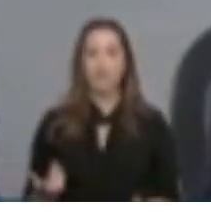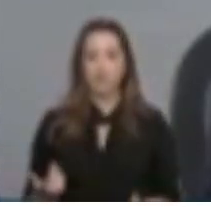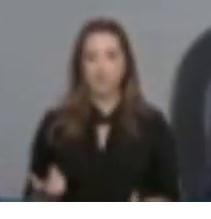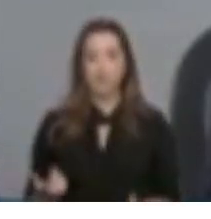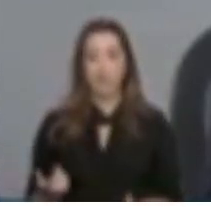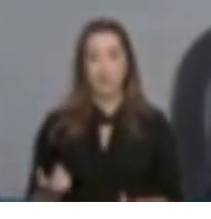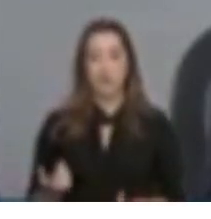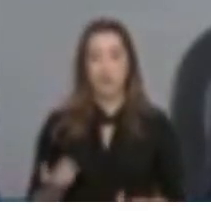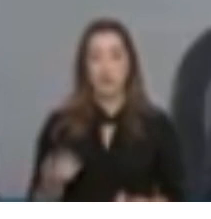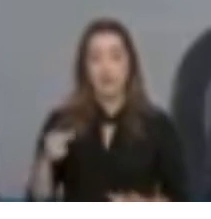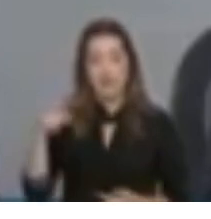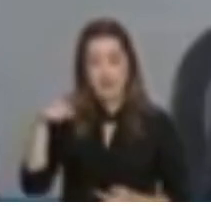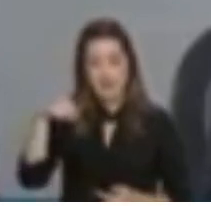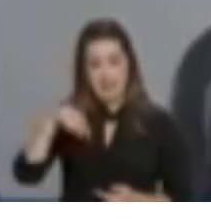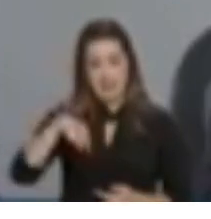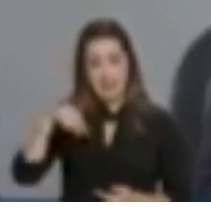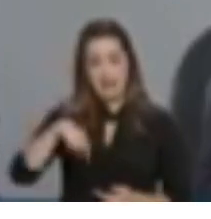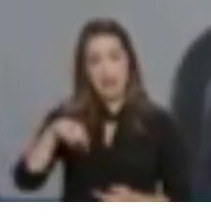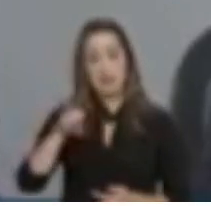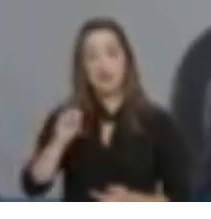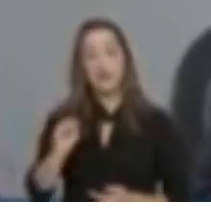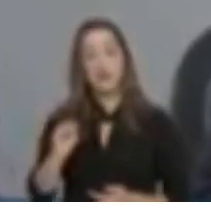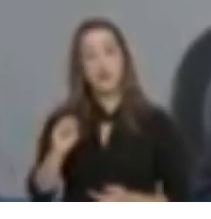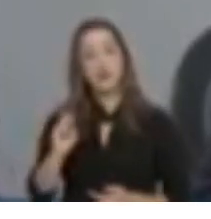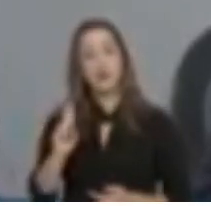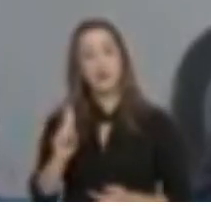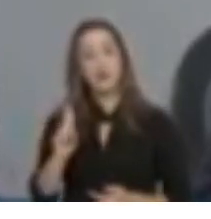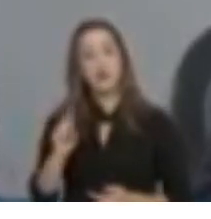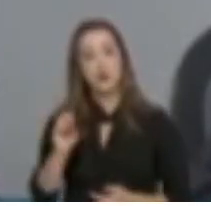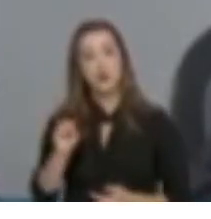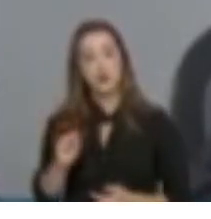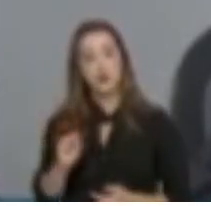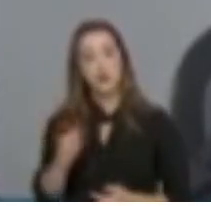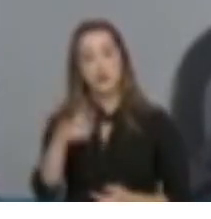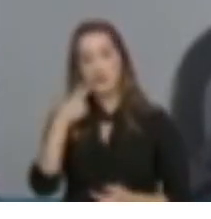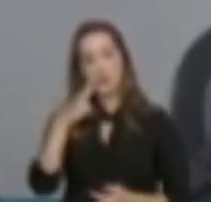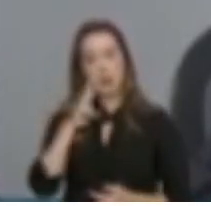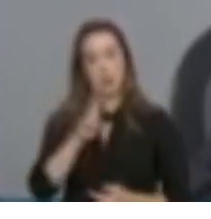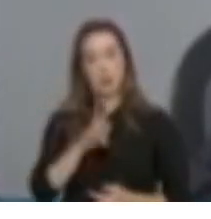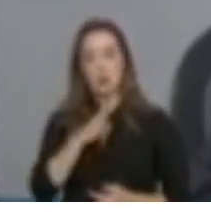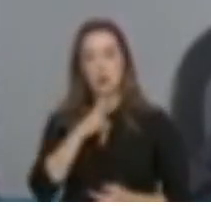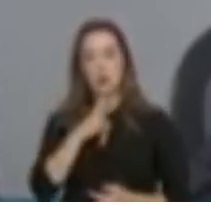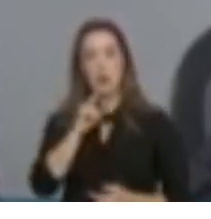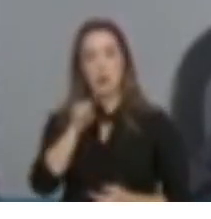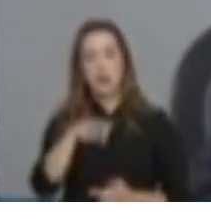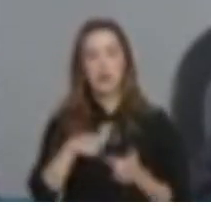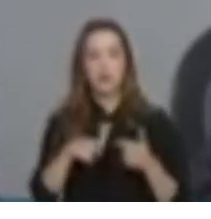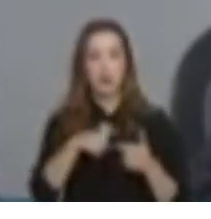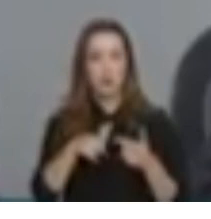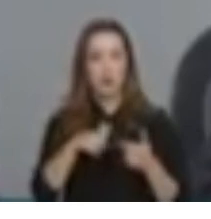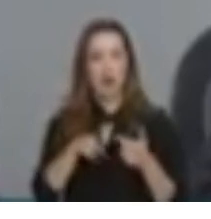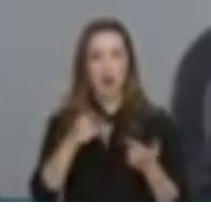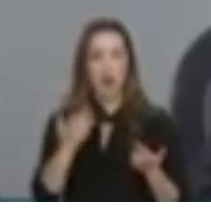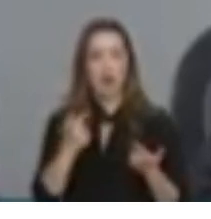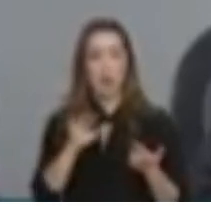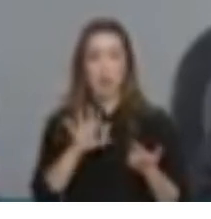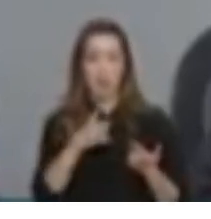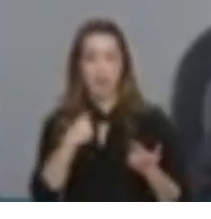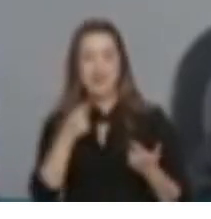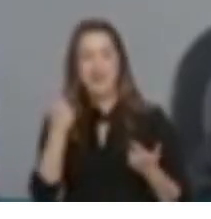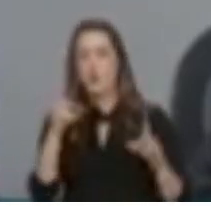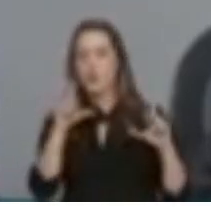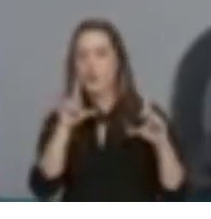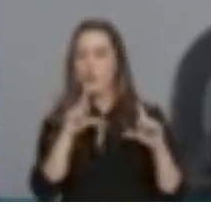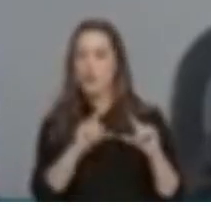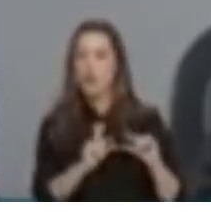SUS, que vocês só conhecem das páginas das crises das hospitais, nós somos o país com o menor